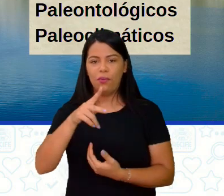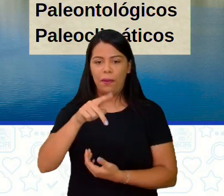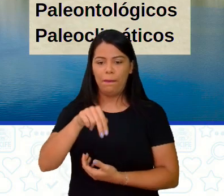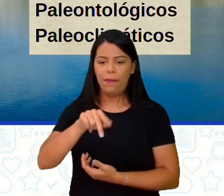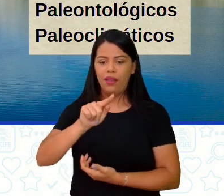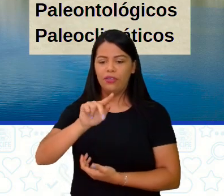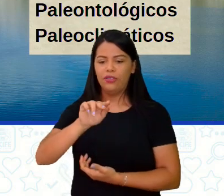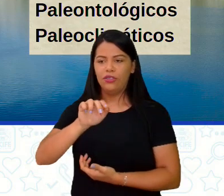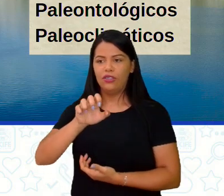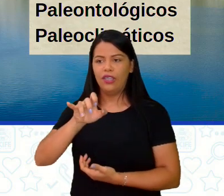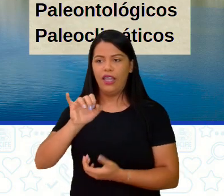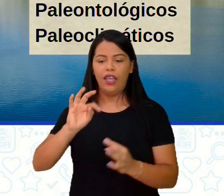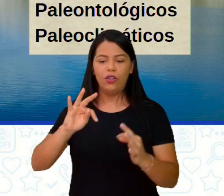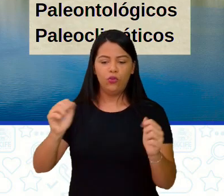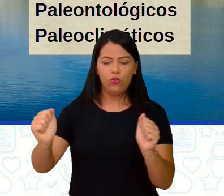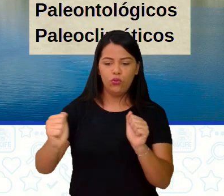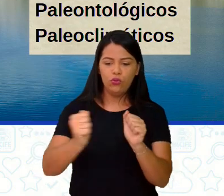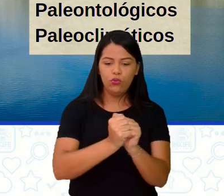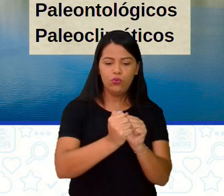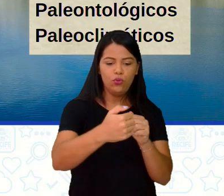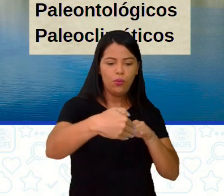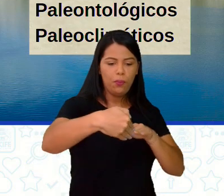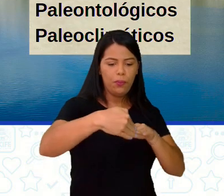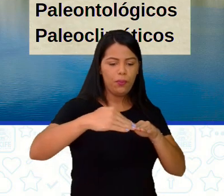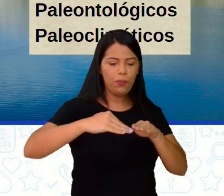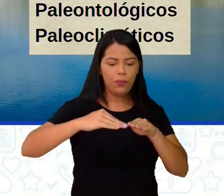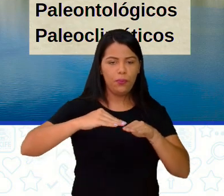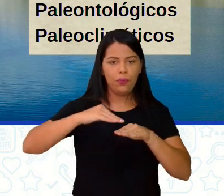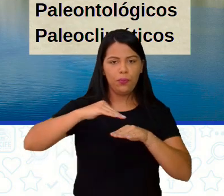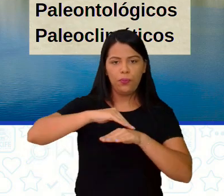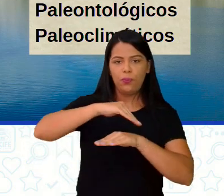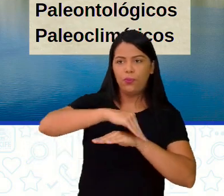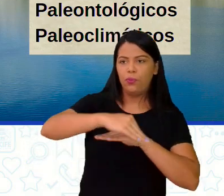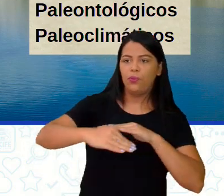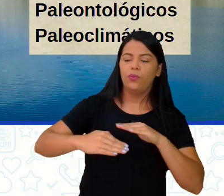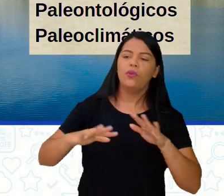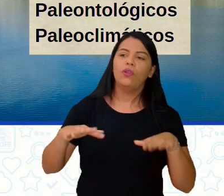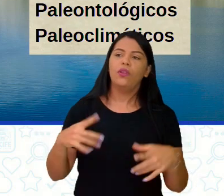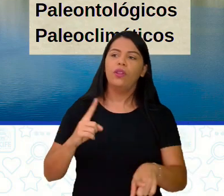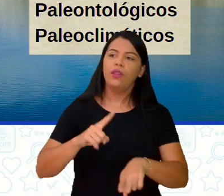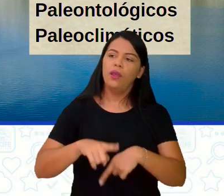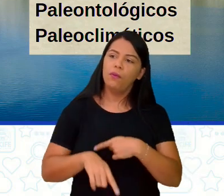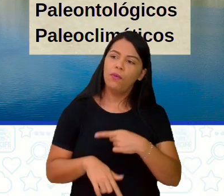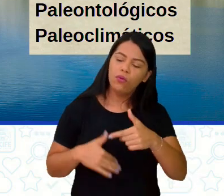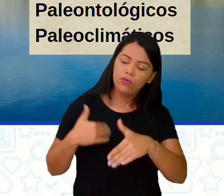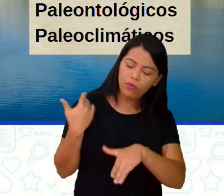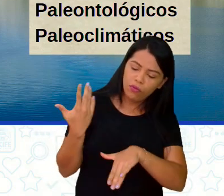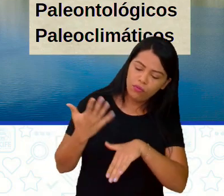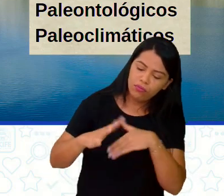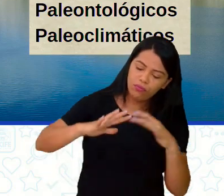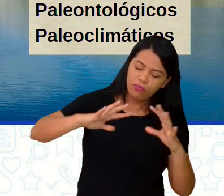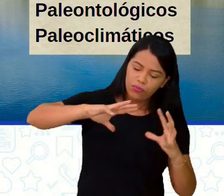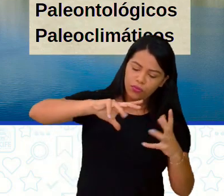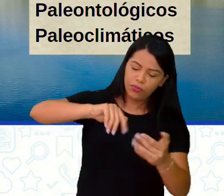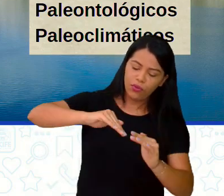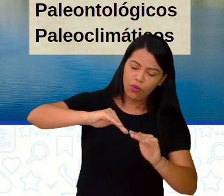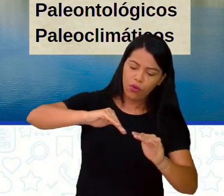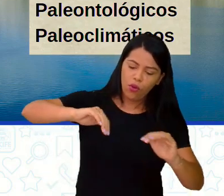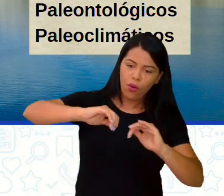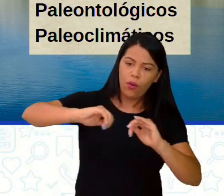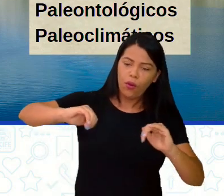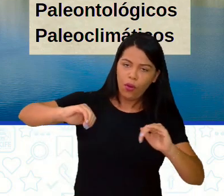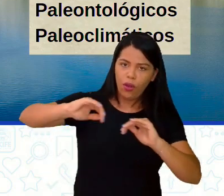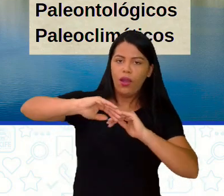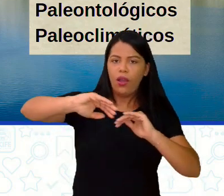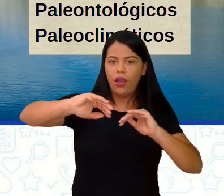fatores vão aí desencandeando, né? A separação desses continentes, né? A